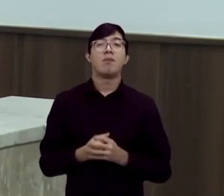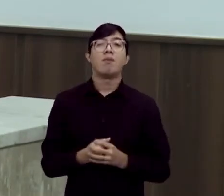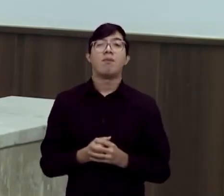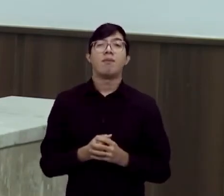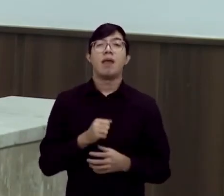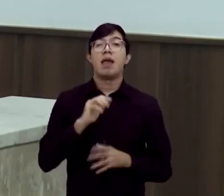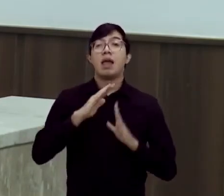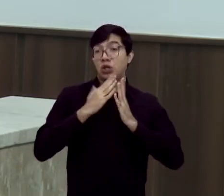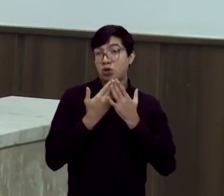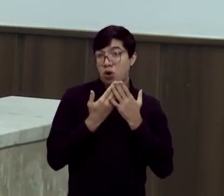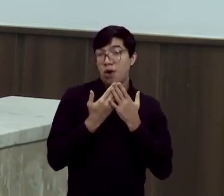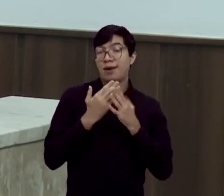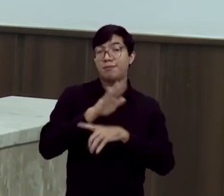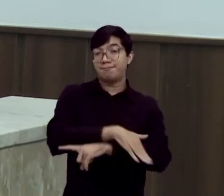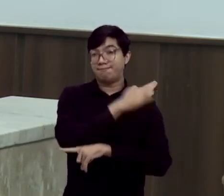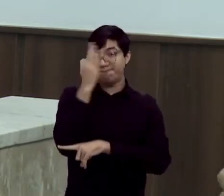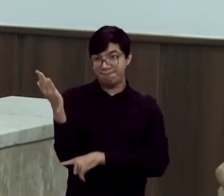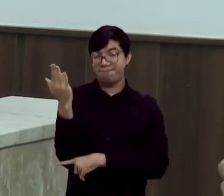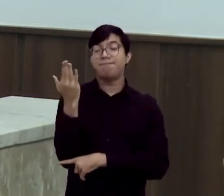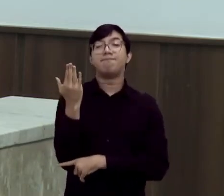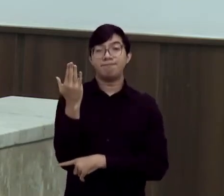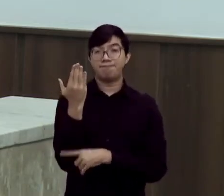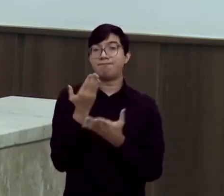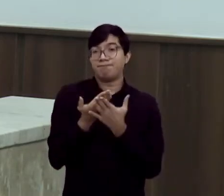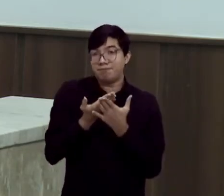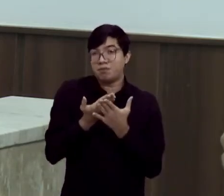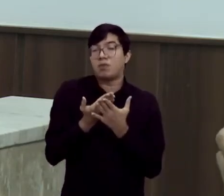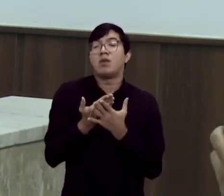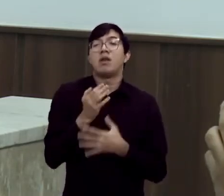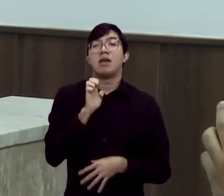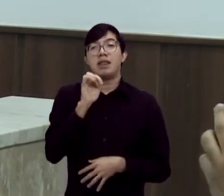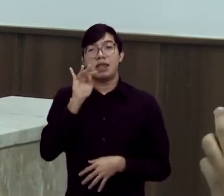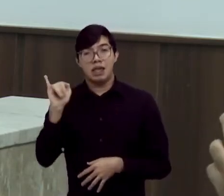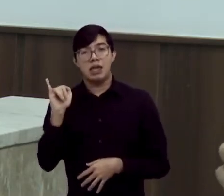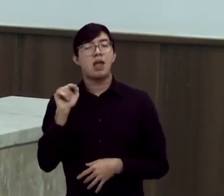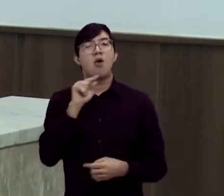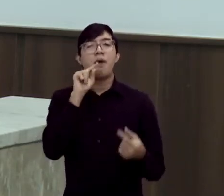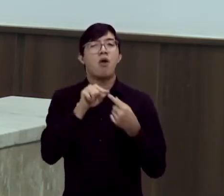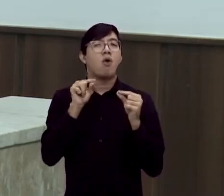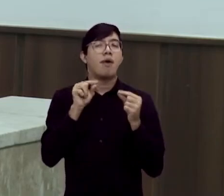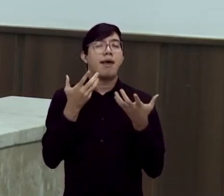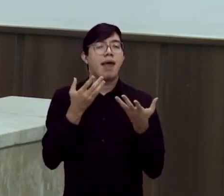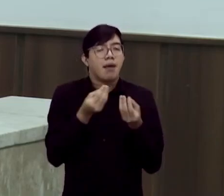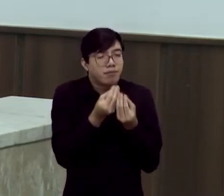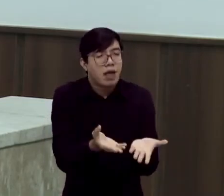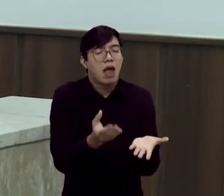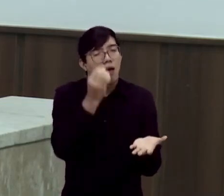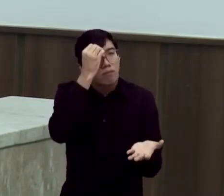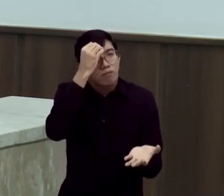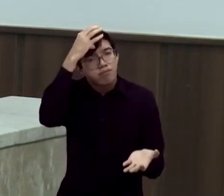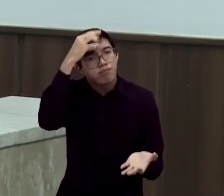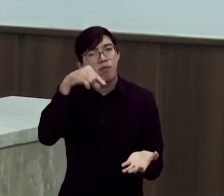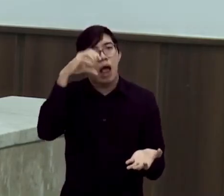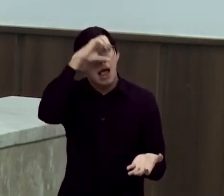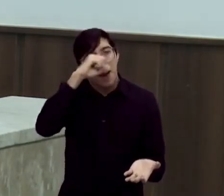ela visa melhorar a aprendizagem do aluno com a permanência